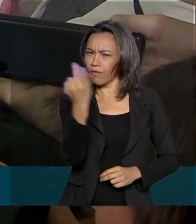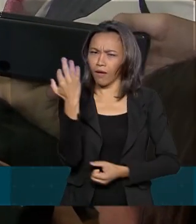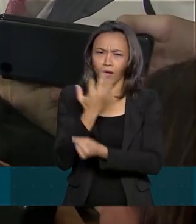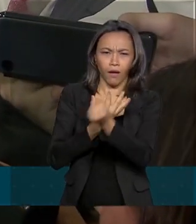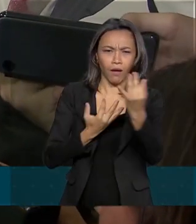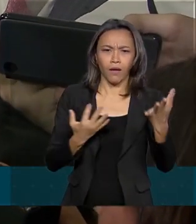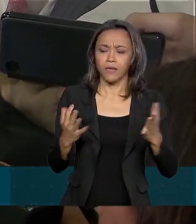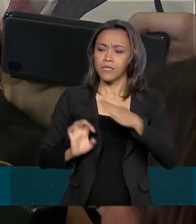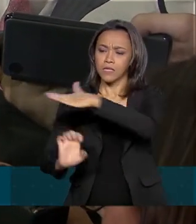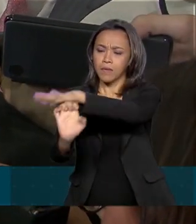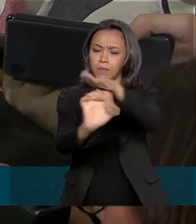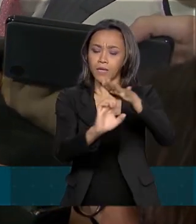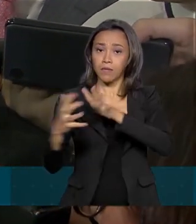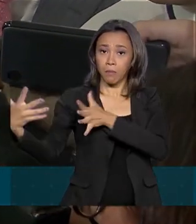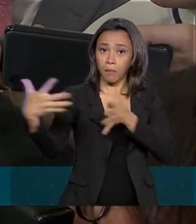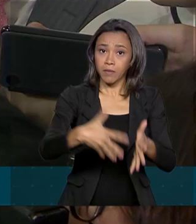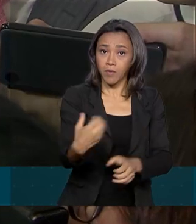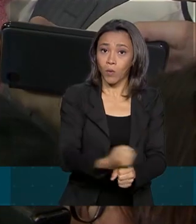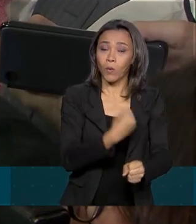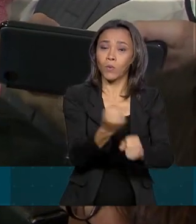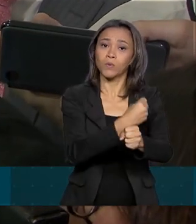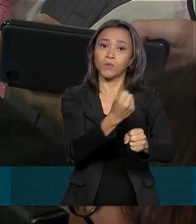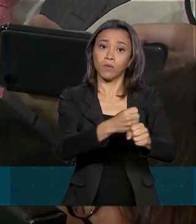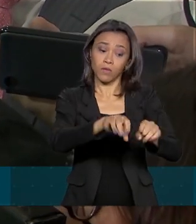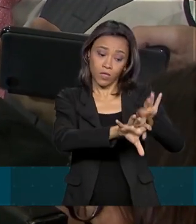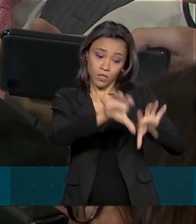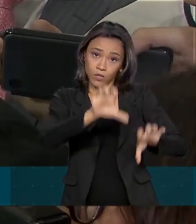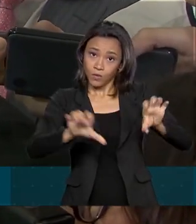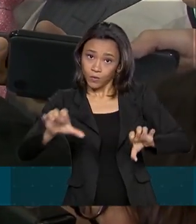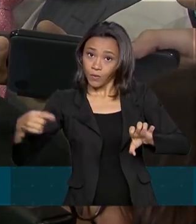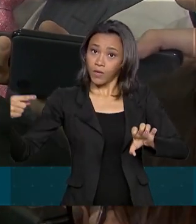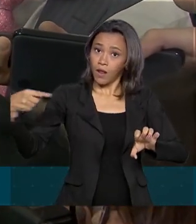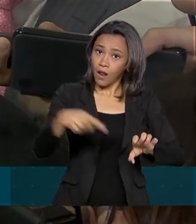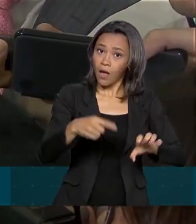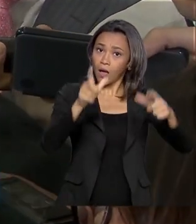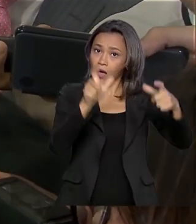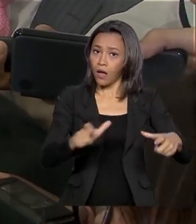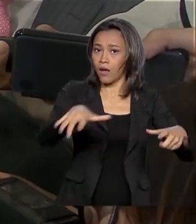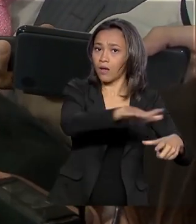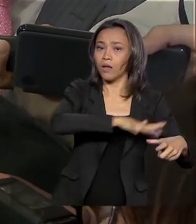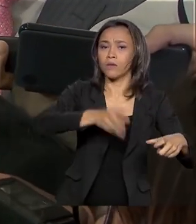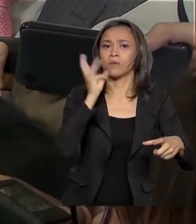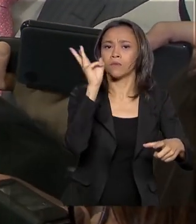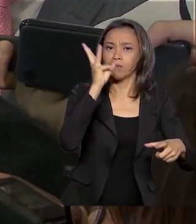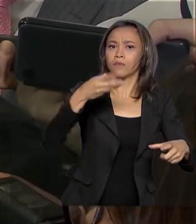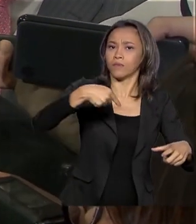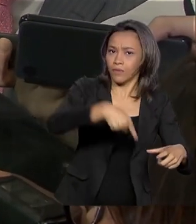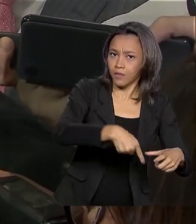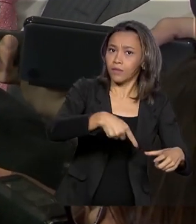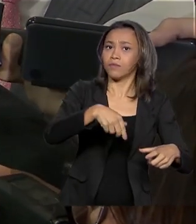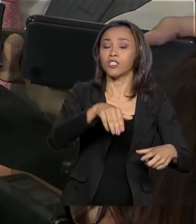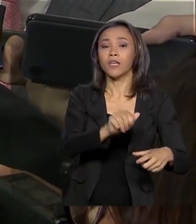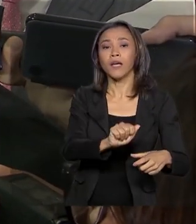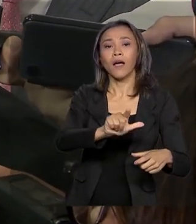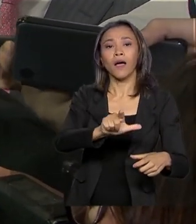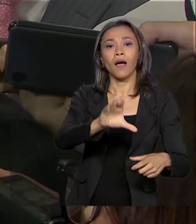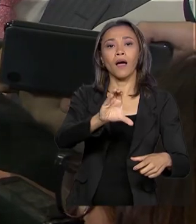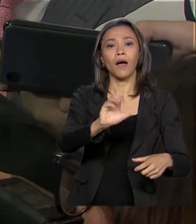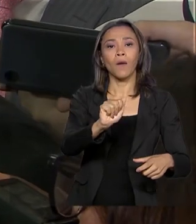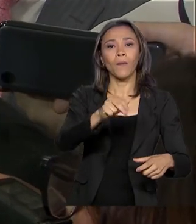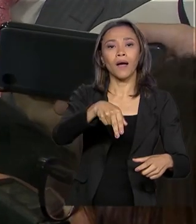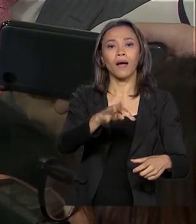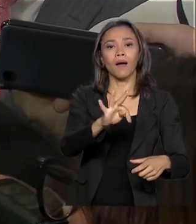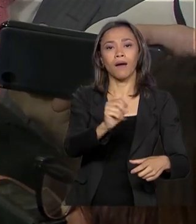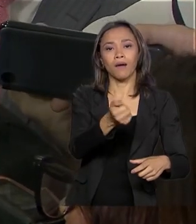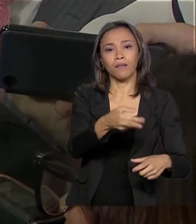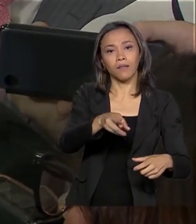só na construção da infraestrutura dentro da área do centro, propriamente dito, onde fica o controle,